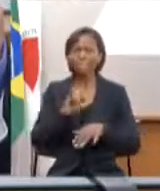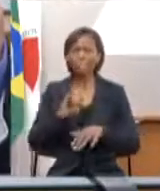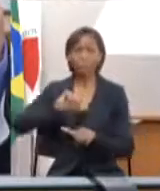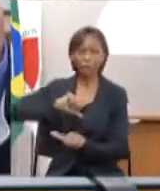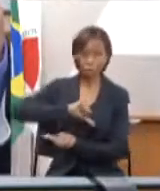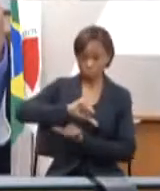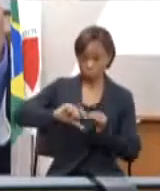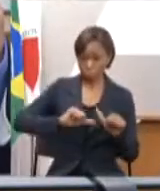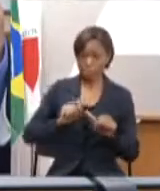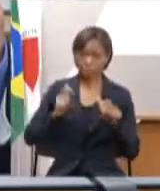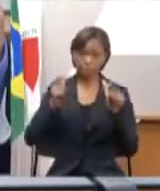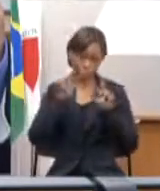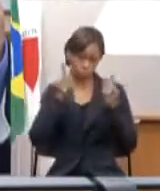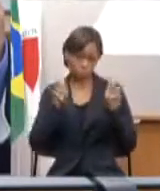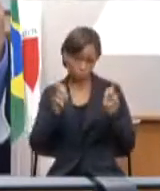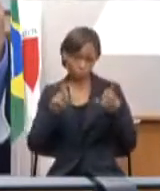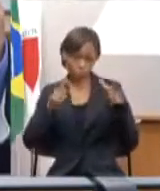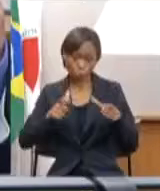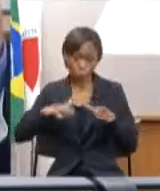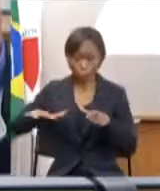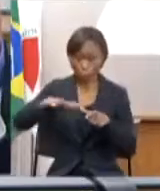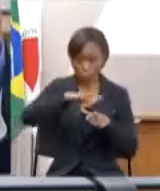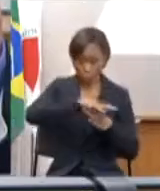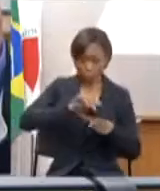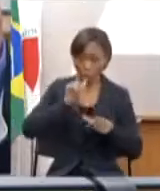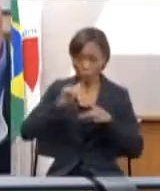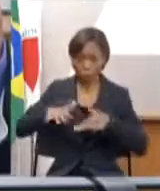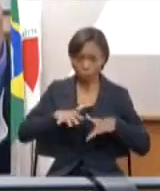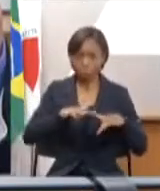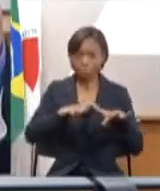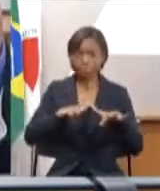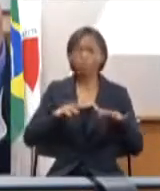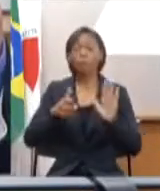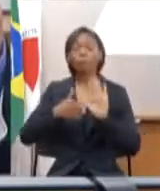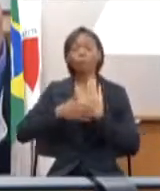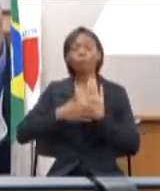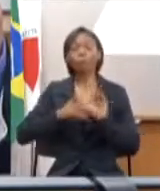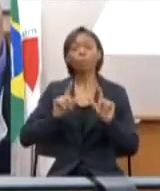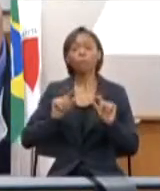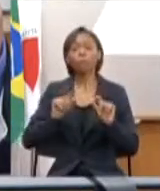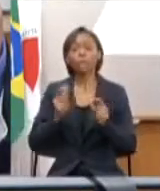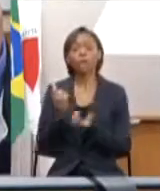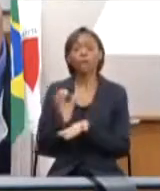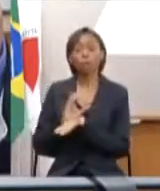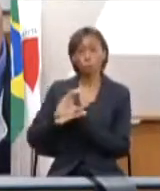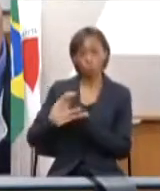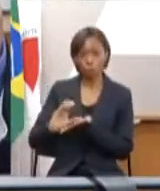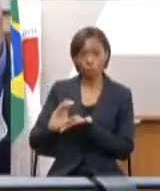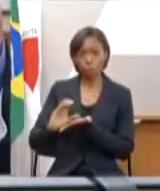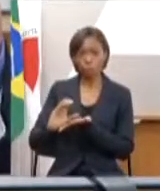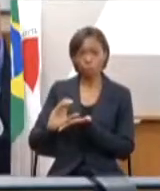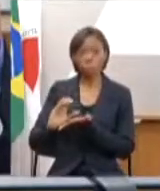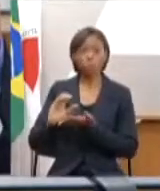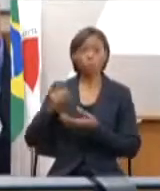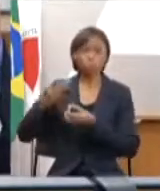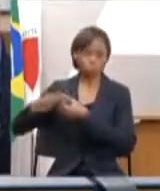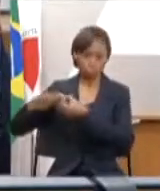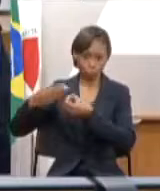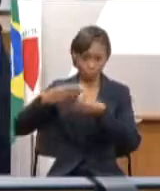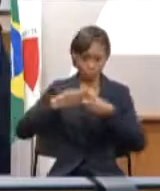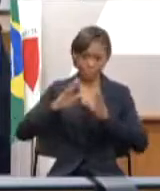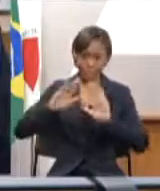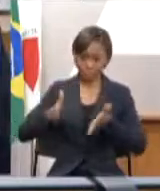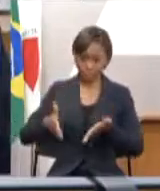inundados a proposta é um convênio de saída com um consórcio intermunicipal dos municípios atendidos